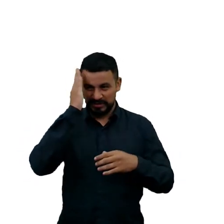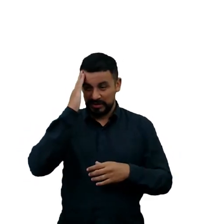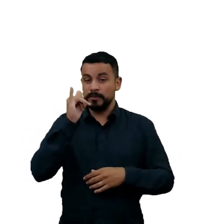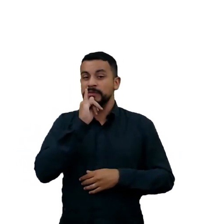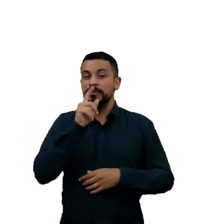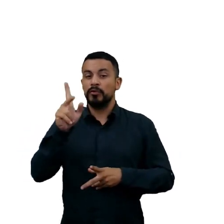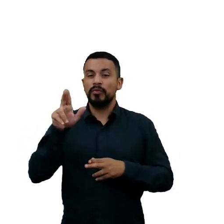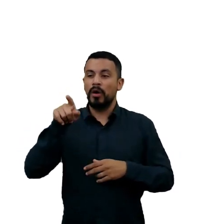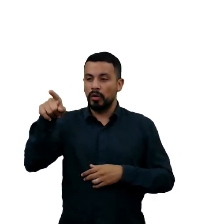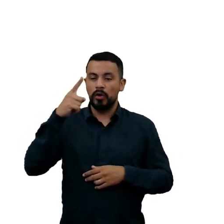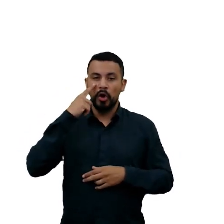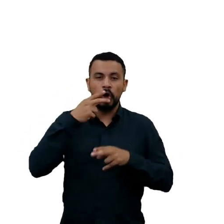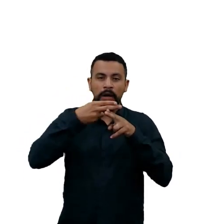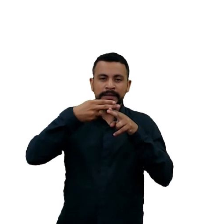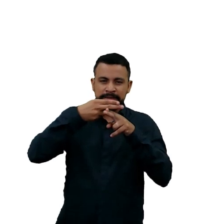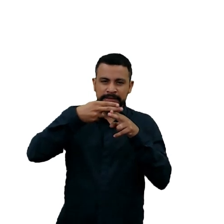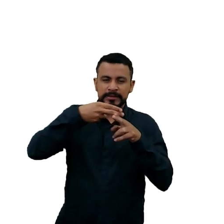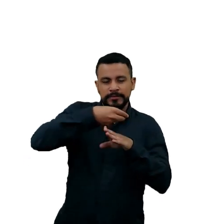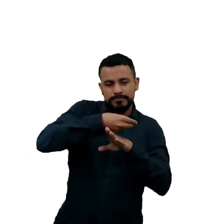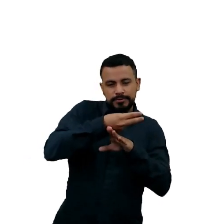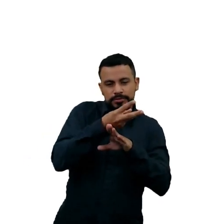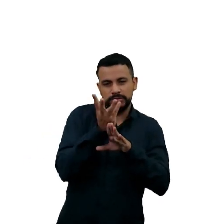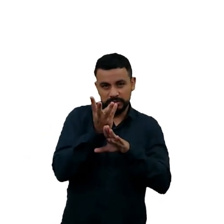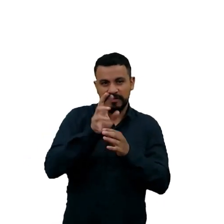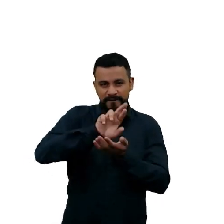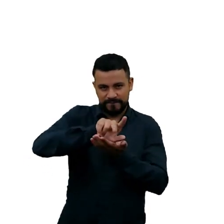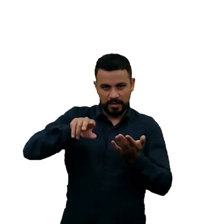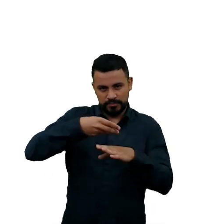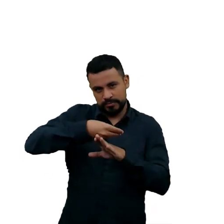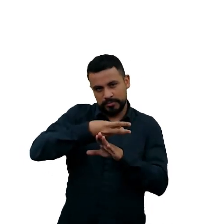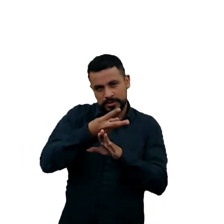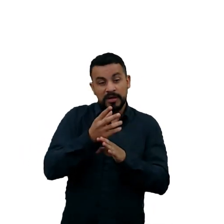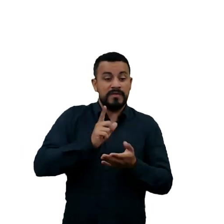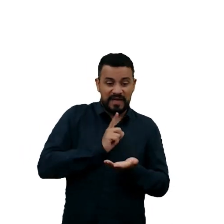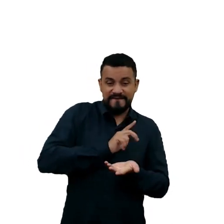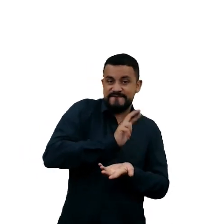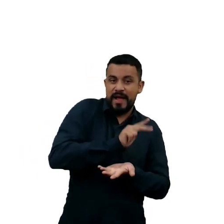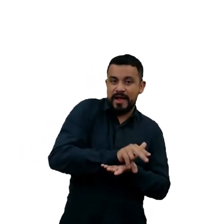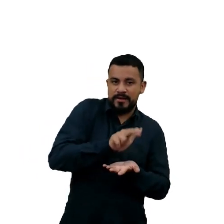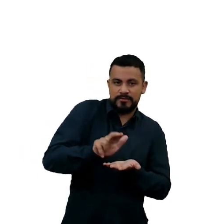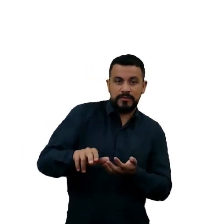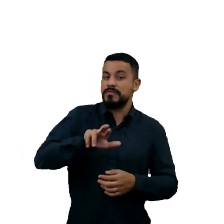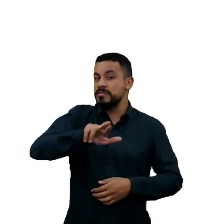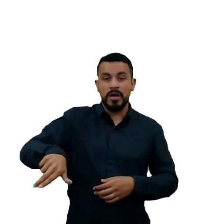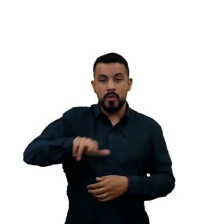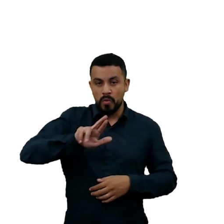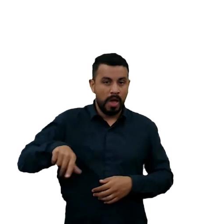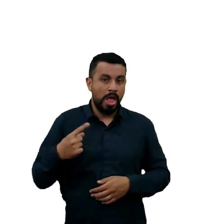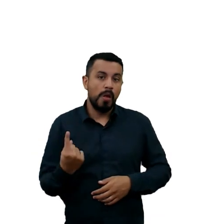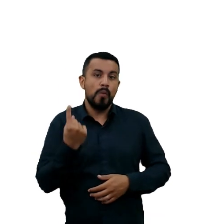aí suíço com várias lâminas, nós temos todo tipo de coisas, não necessariamente na esfera